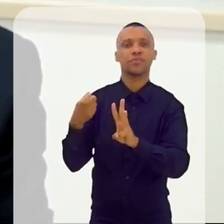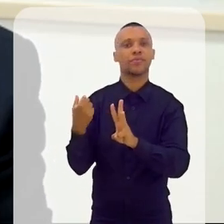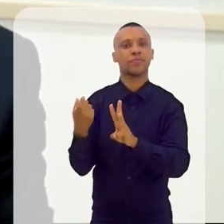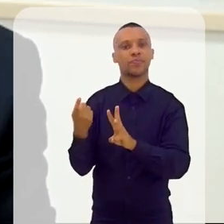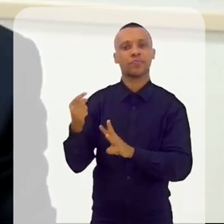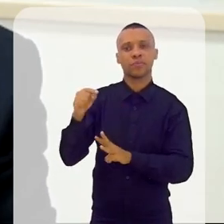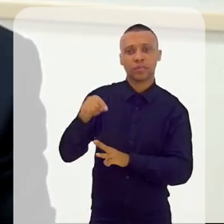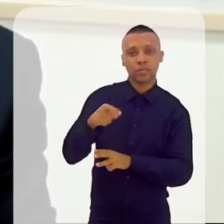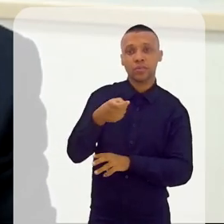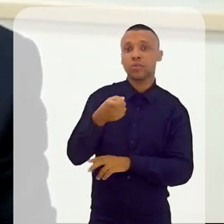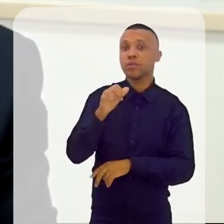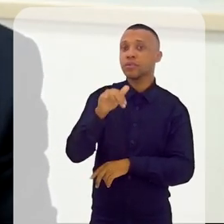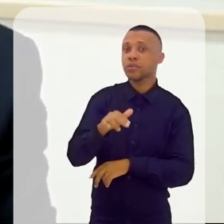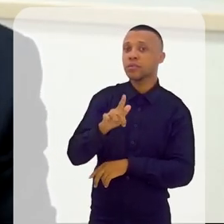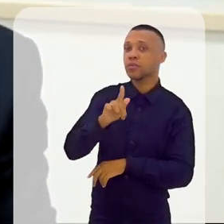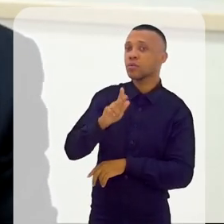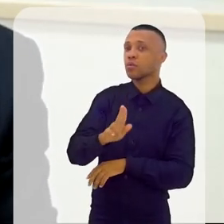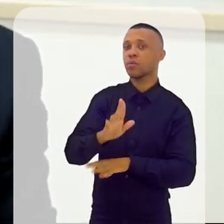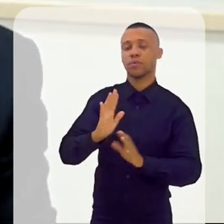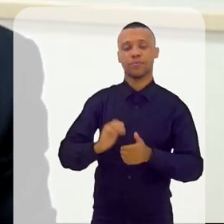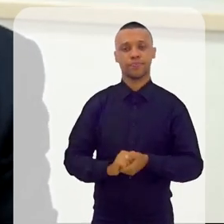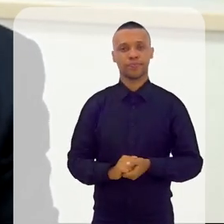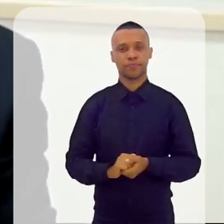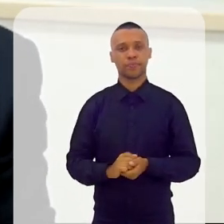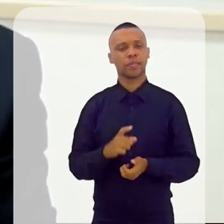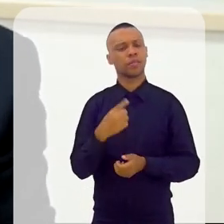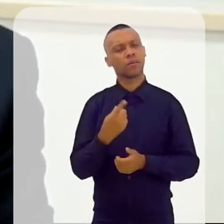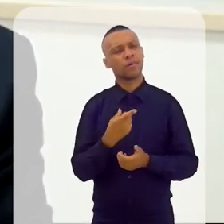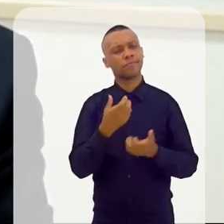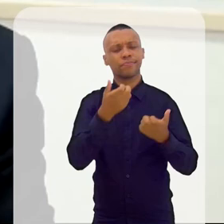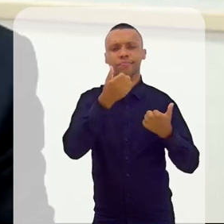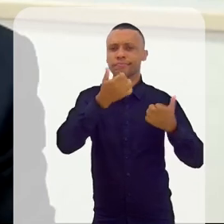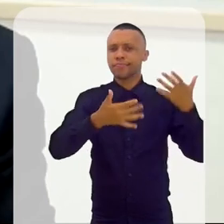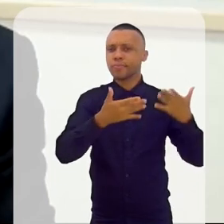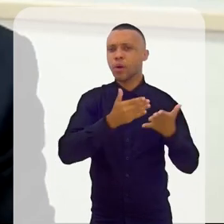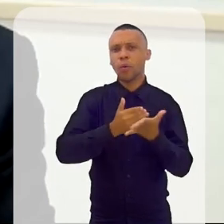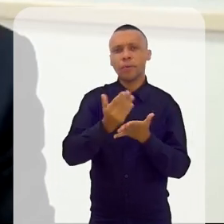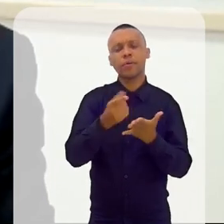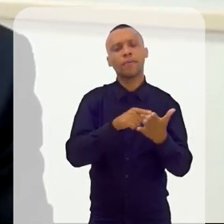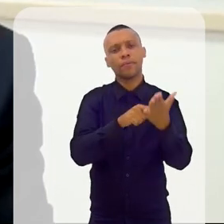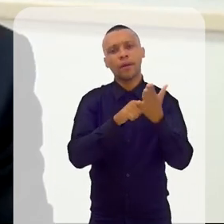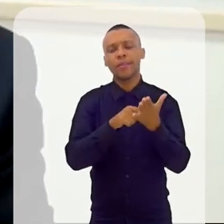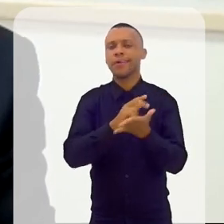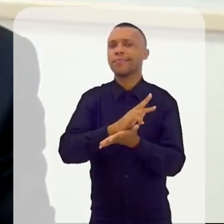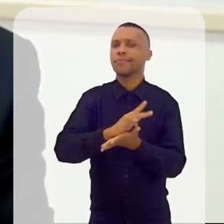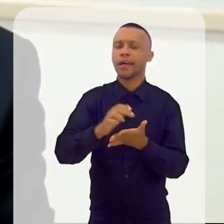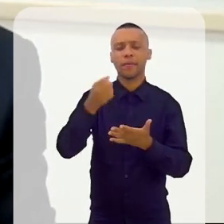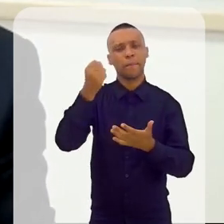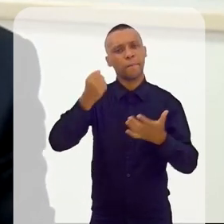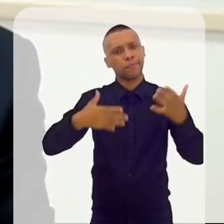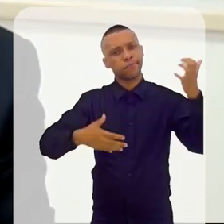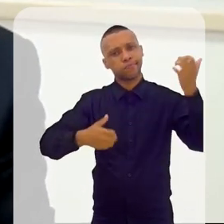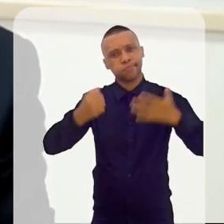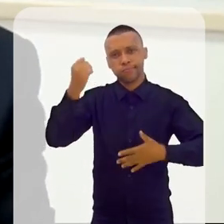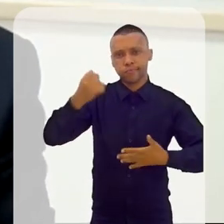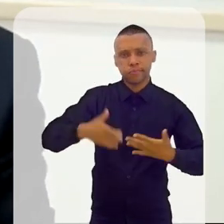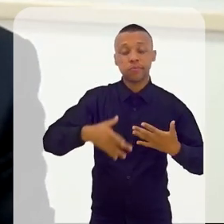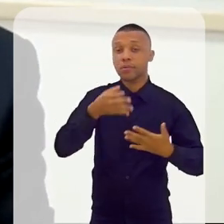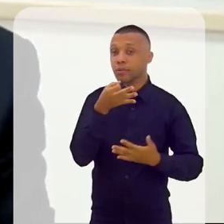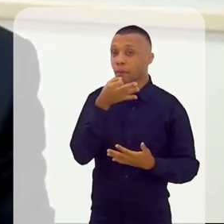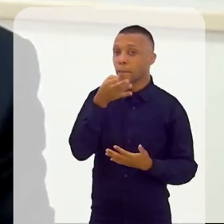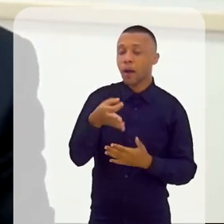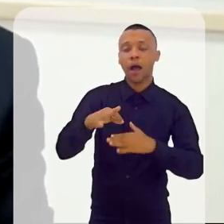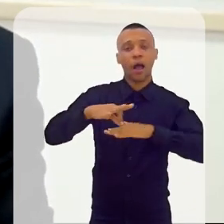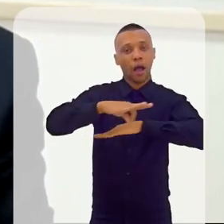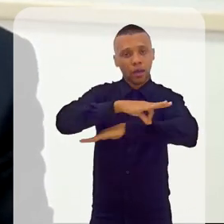Xingu. Eu falei, vamos ver. Aí ele começou a dar várias explicações, no ponto de